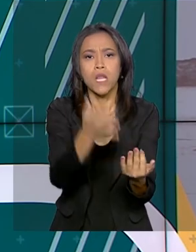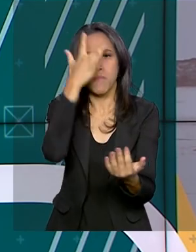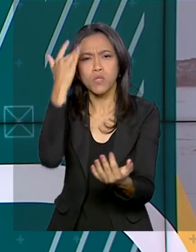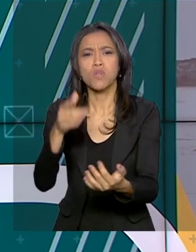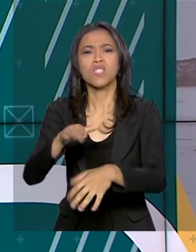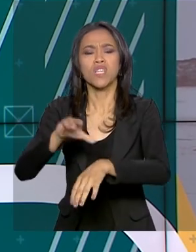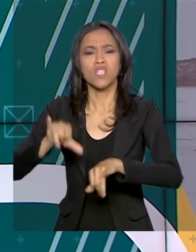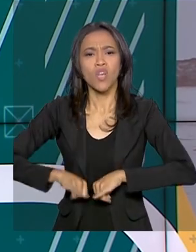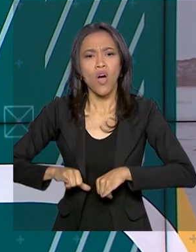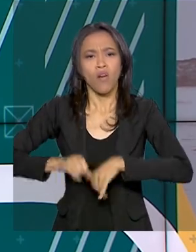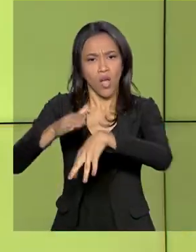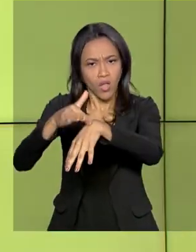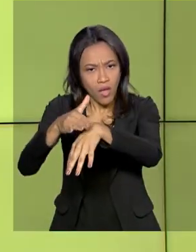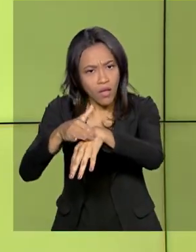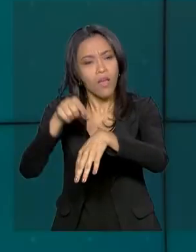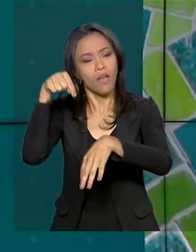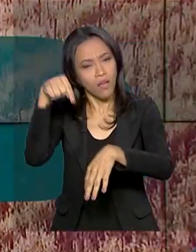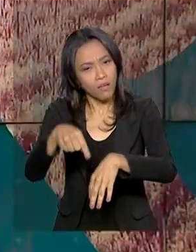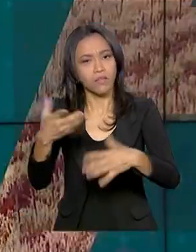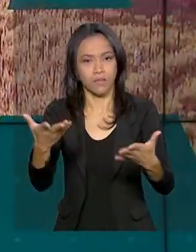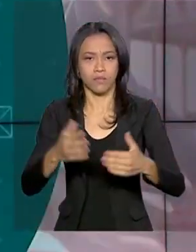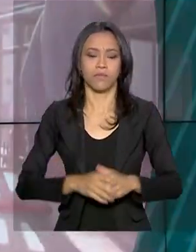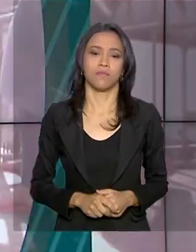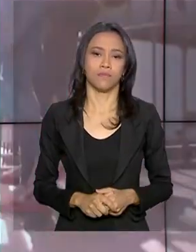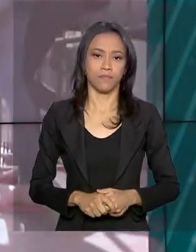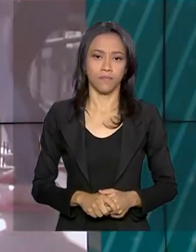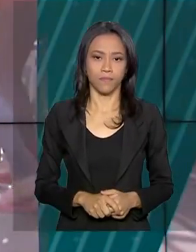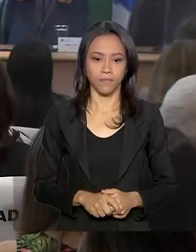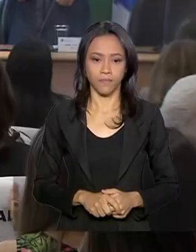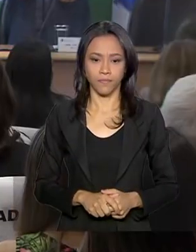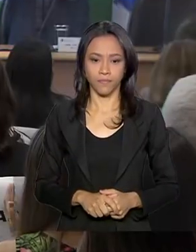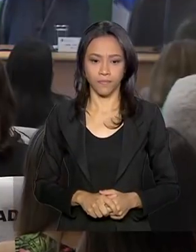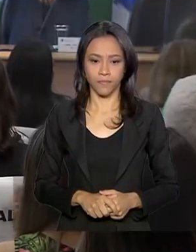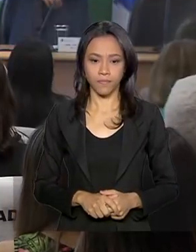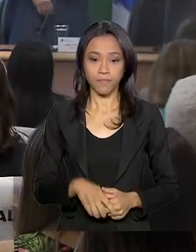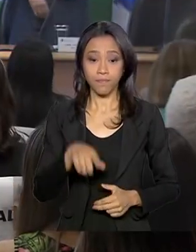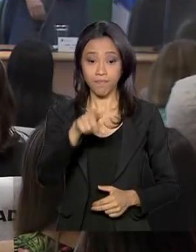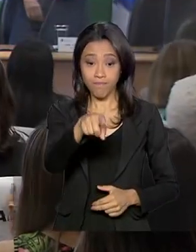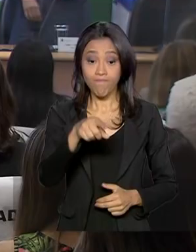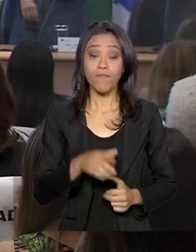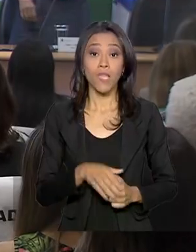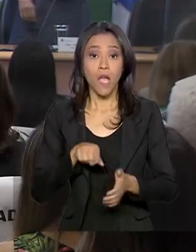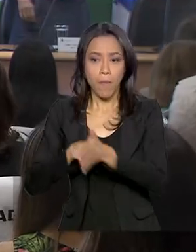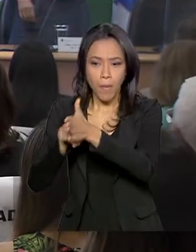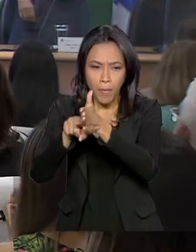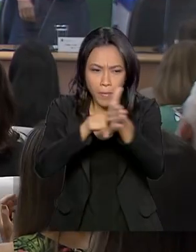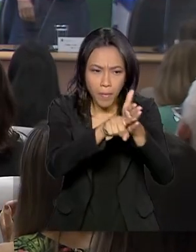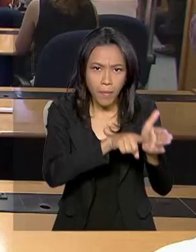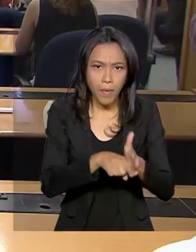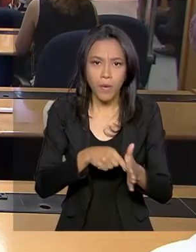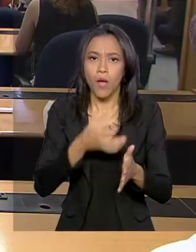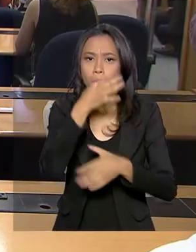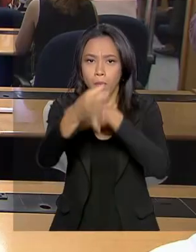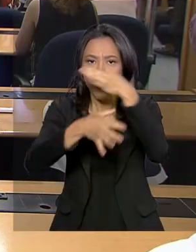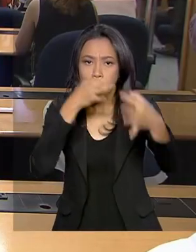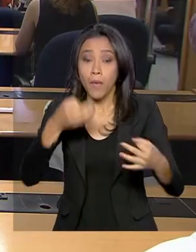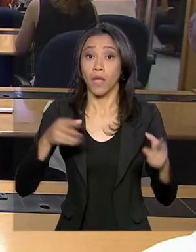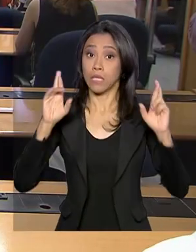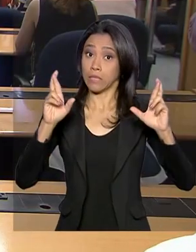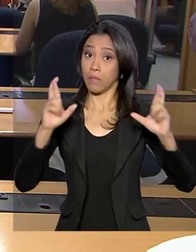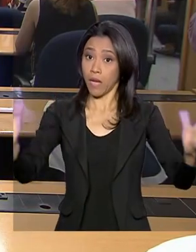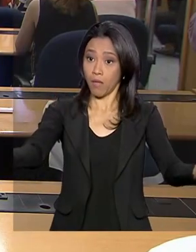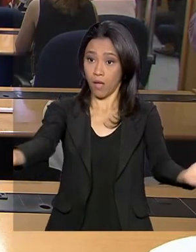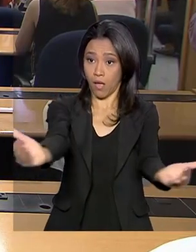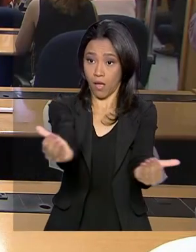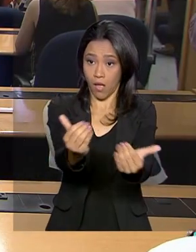profissionais de saúde que lidam com essa doença. Pela consulta pública, o Ministério da Saúde espera receber